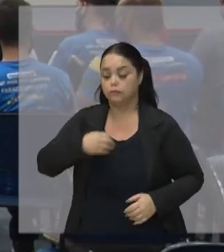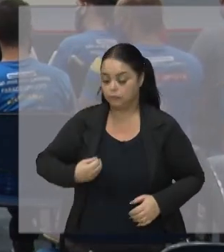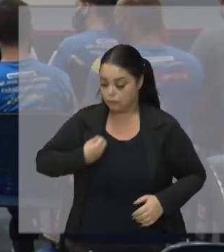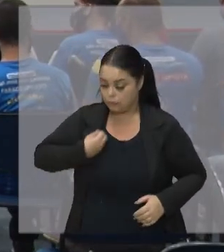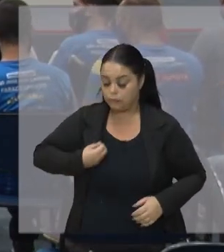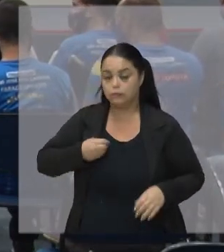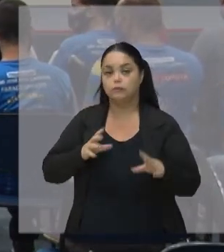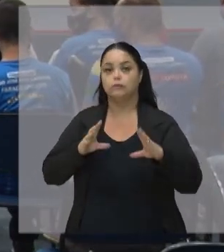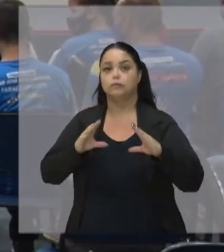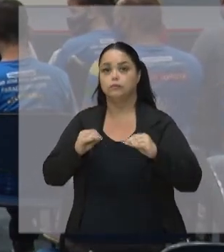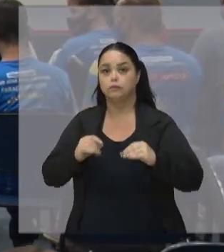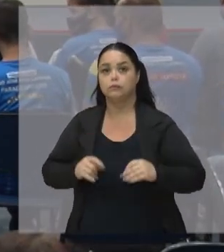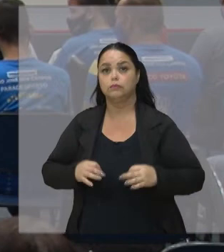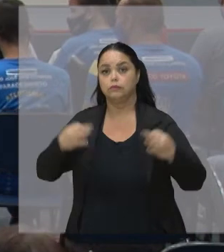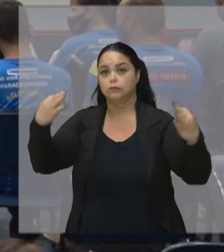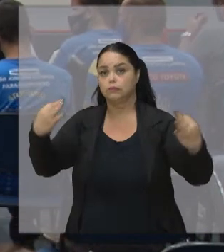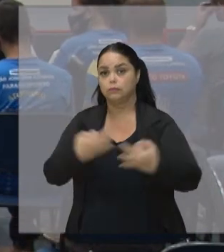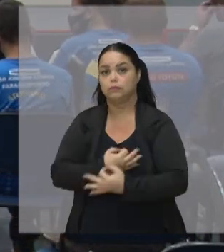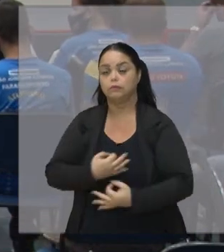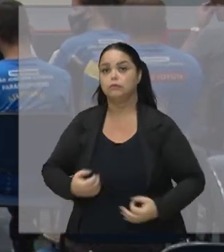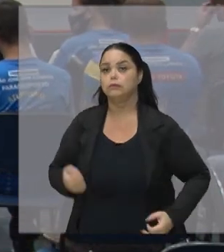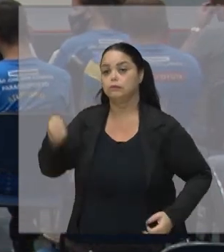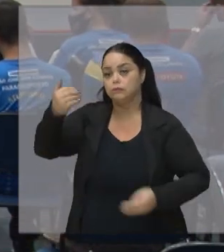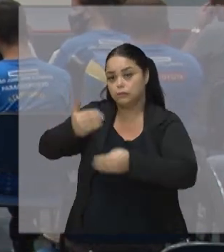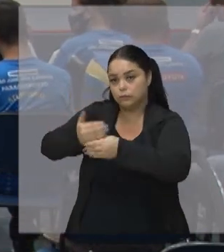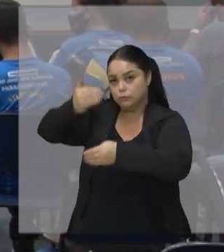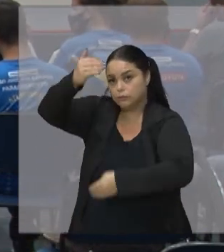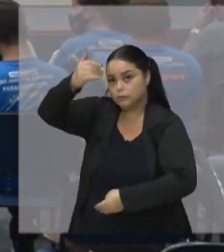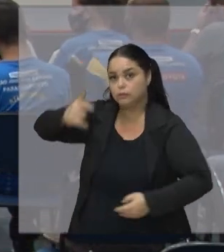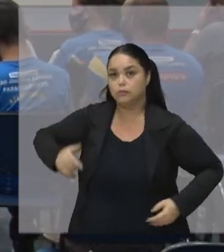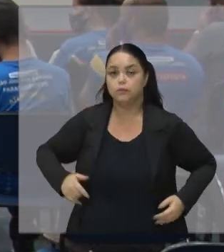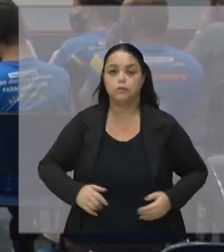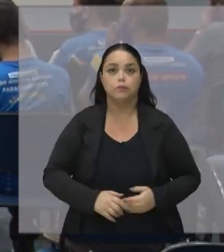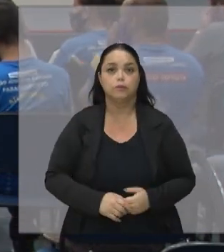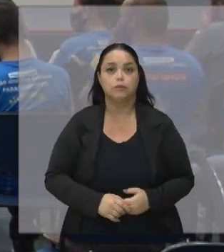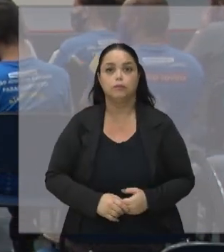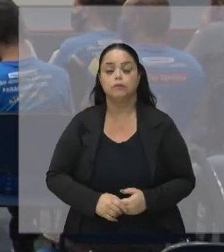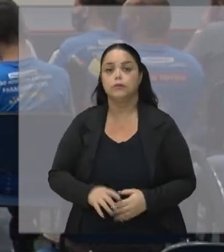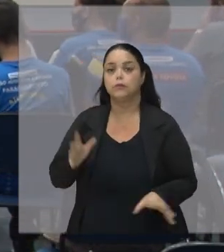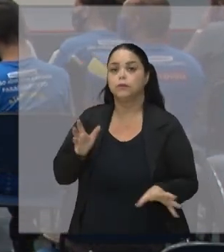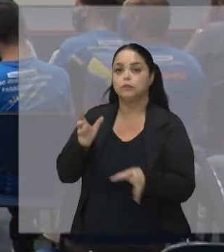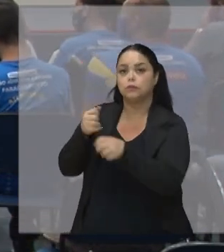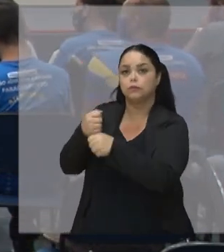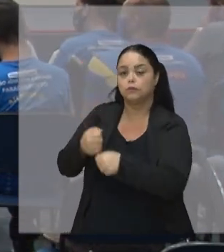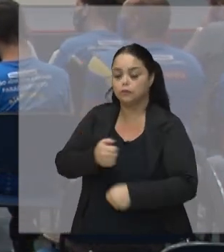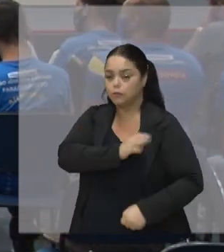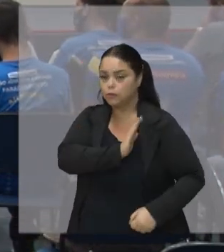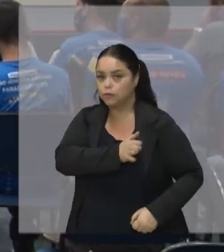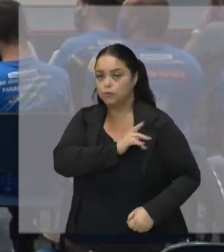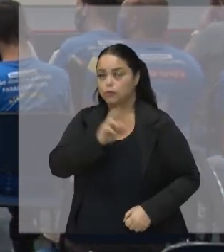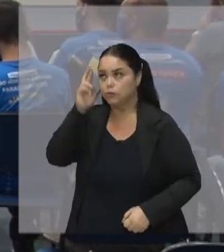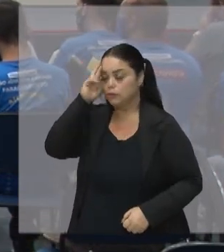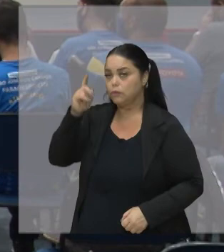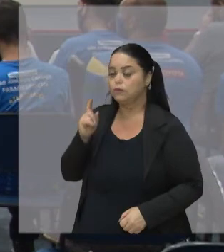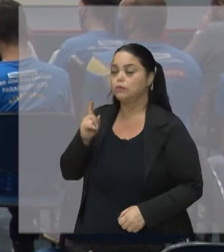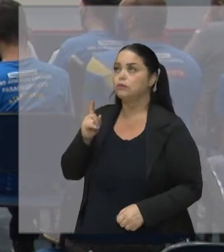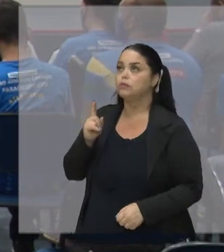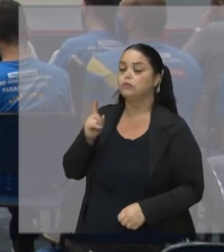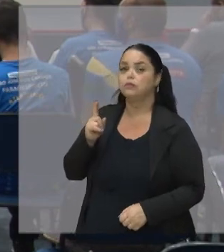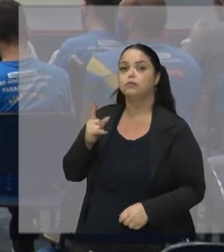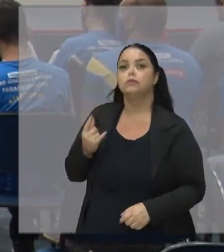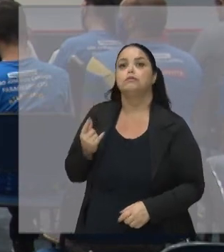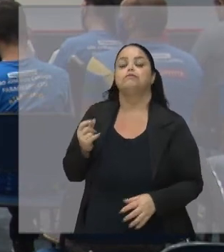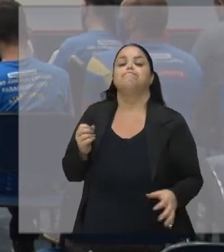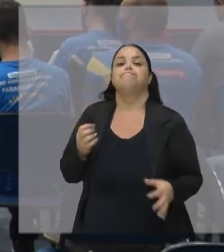nessa noite. Com certeza, pela tua presença, pela confiança do nosso coração no Senhor, nós vamos levar daqui